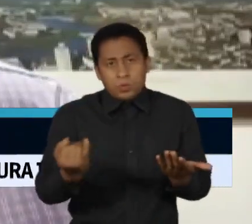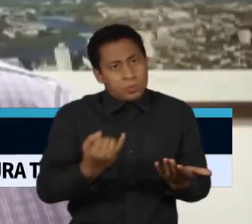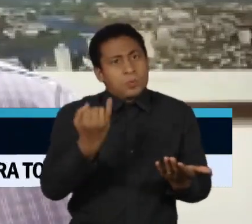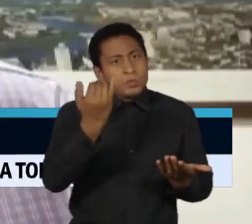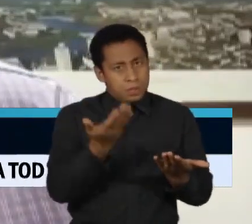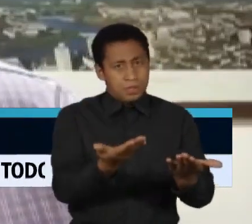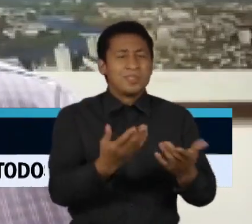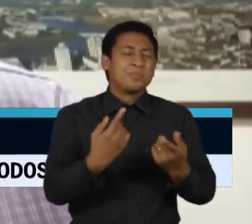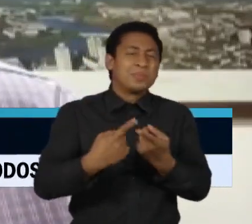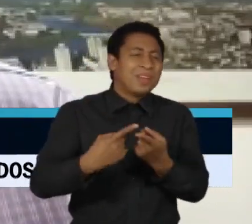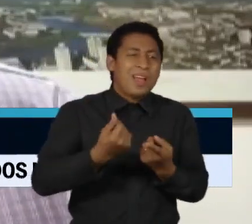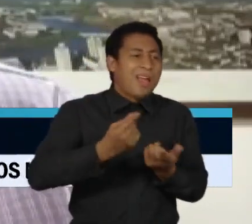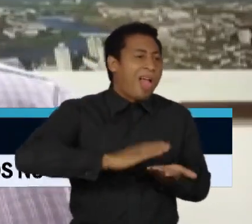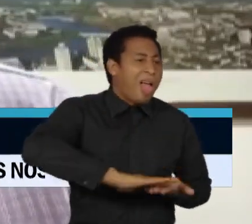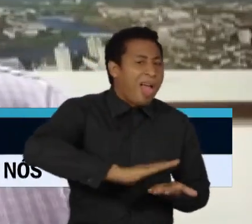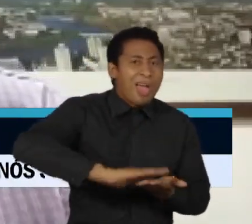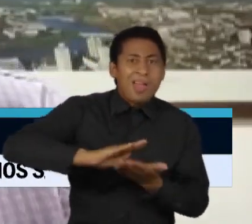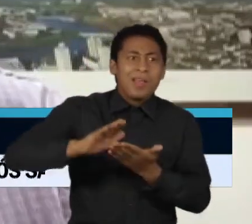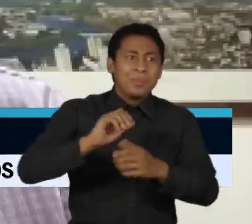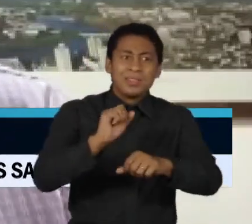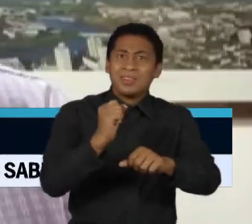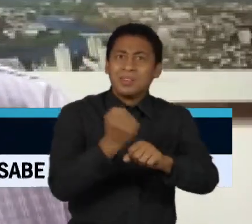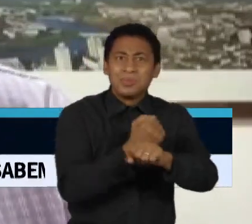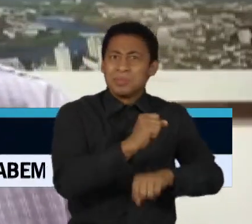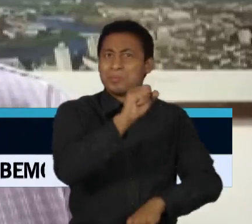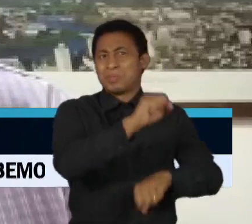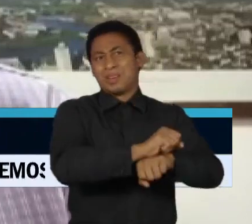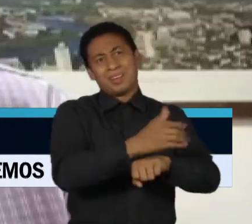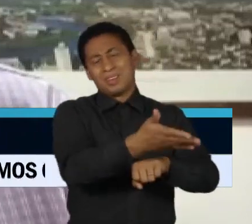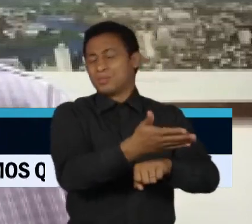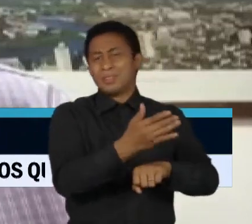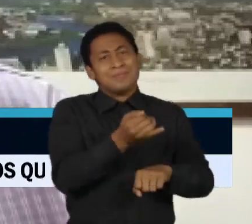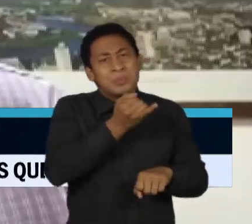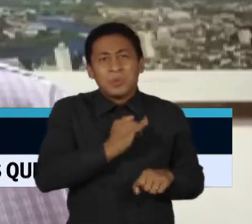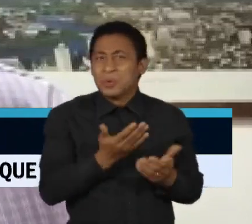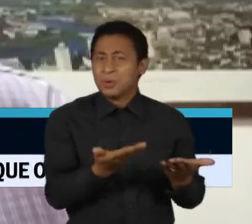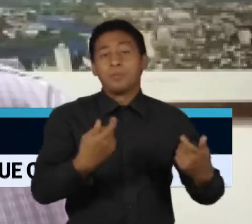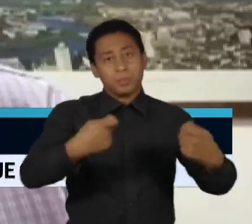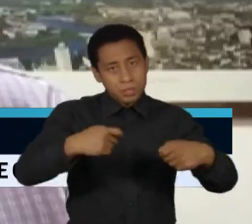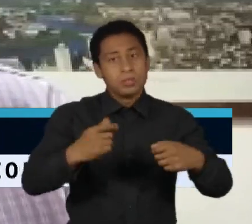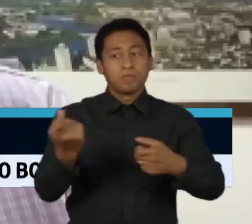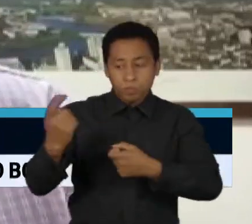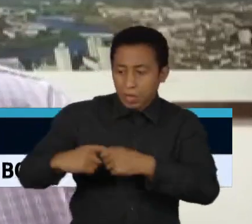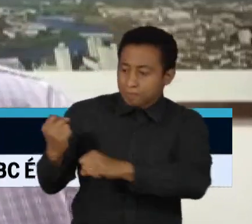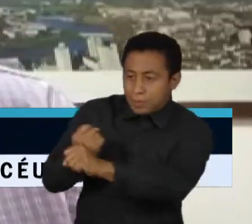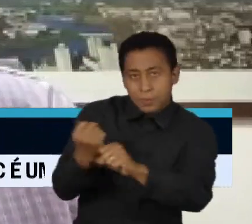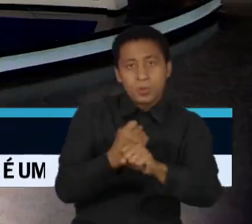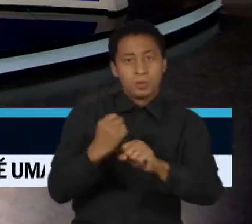manutenção de parques de obras parados, como também volta a permitir que o país cresça. Isso é fundamental.